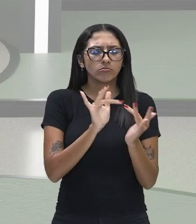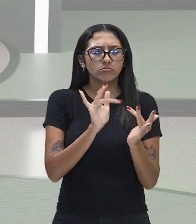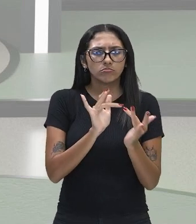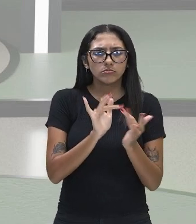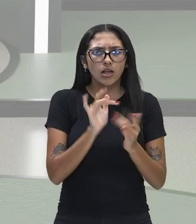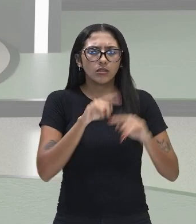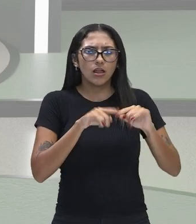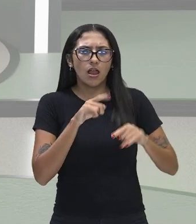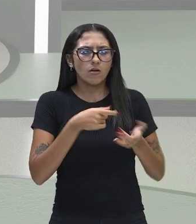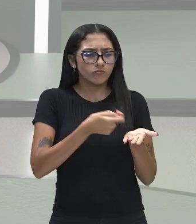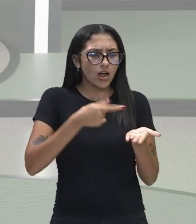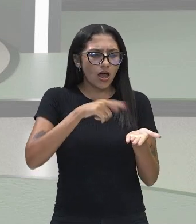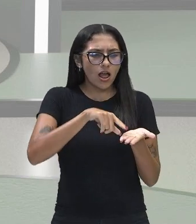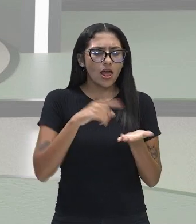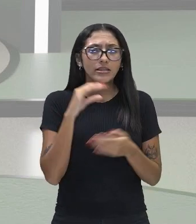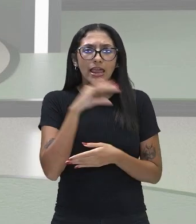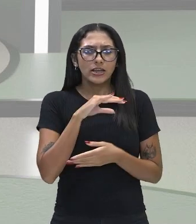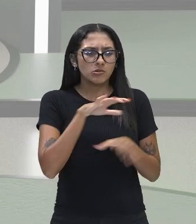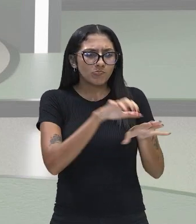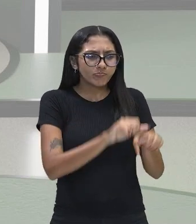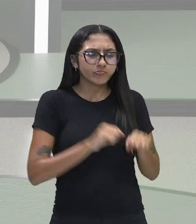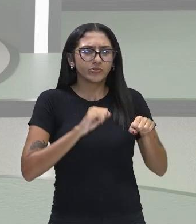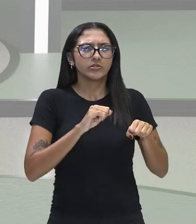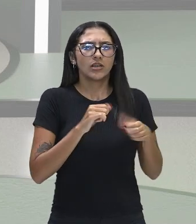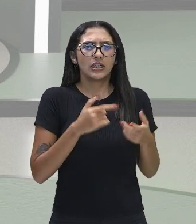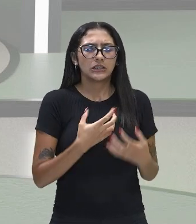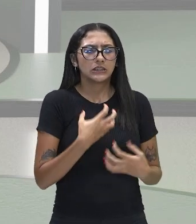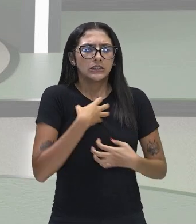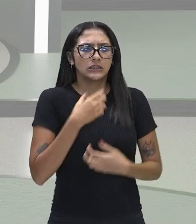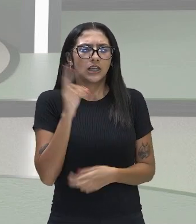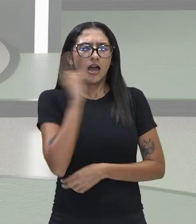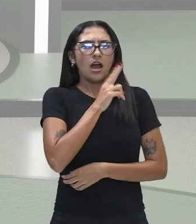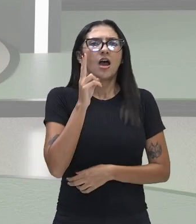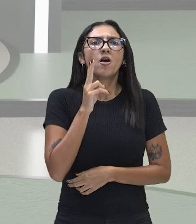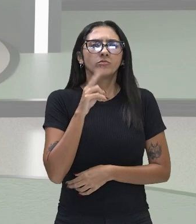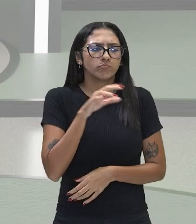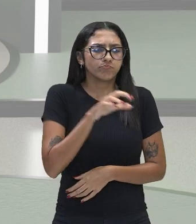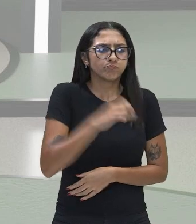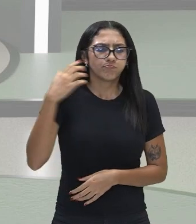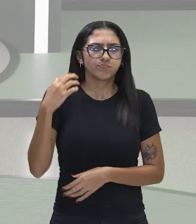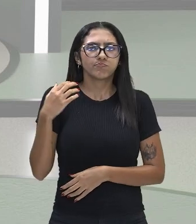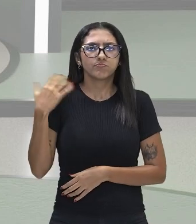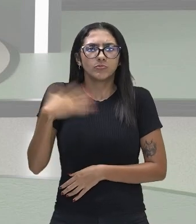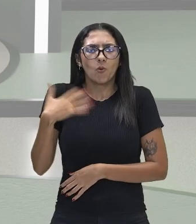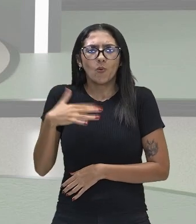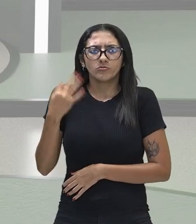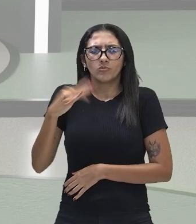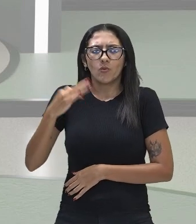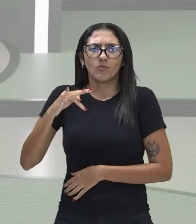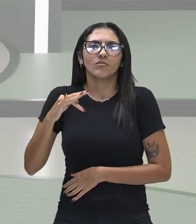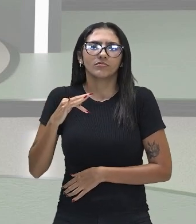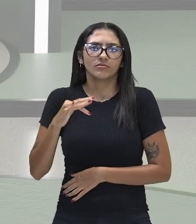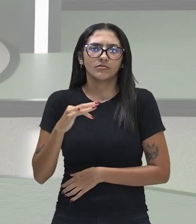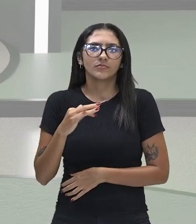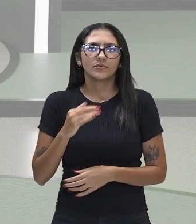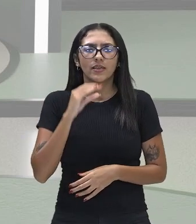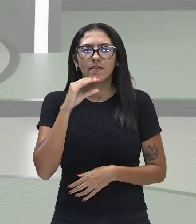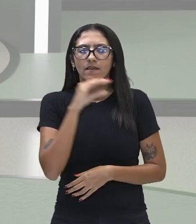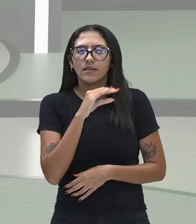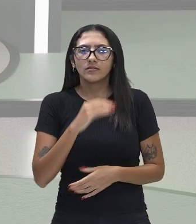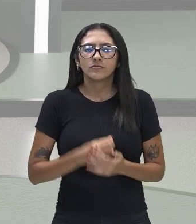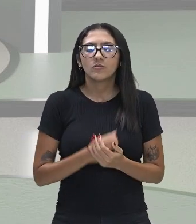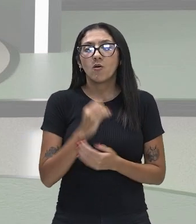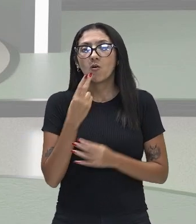frigideira quente, por exemplo, a gente vai perceber e rapidamente a gente tira a mão. Ou se você entra em contato, vai